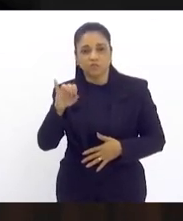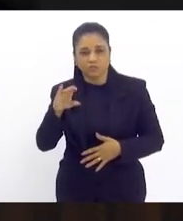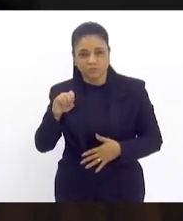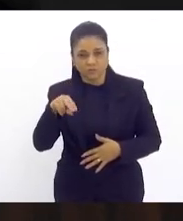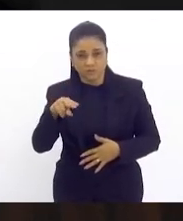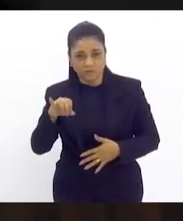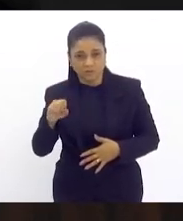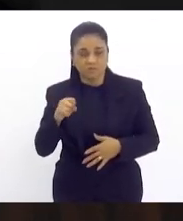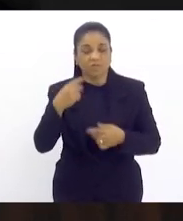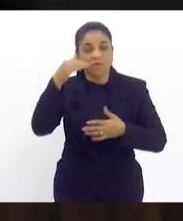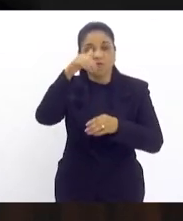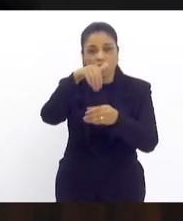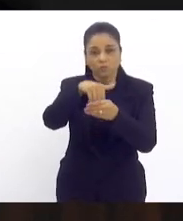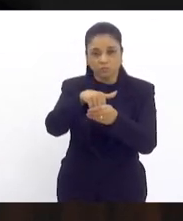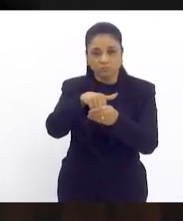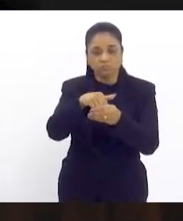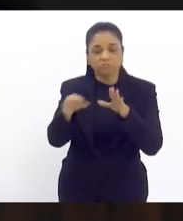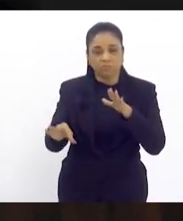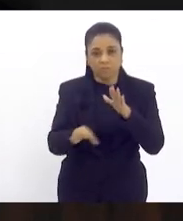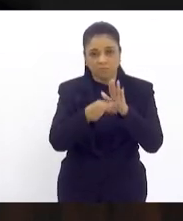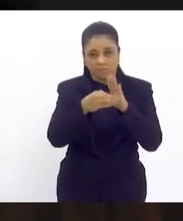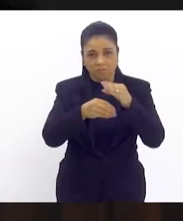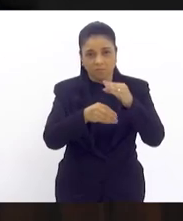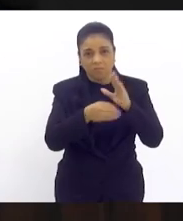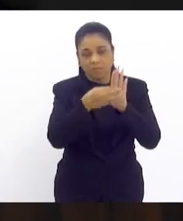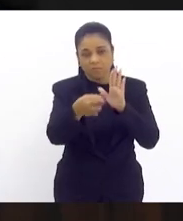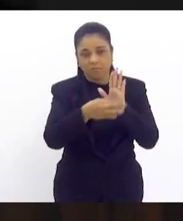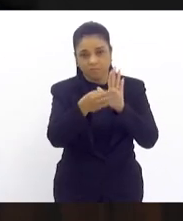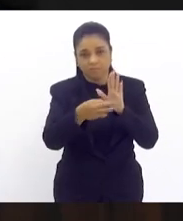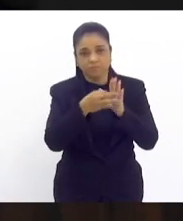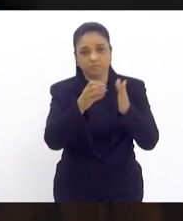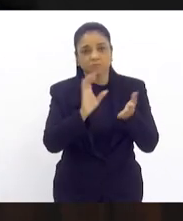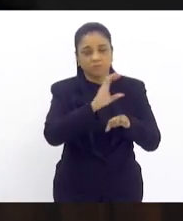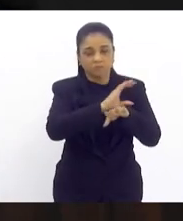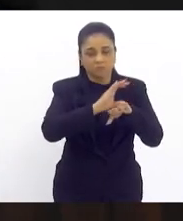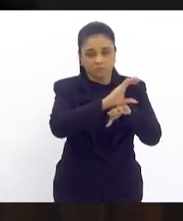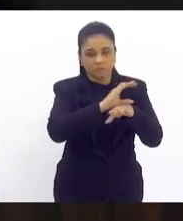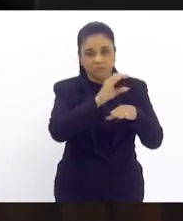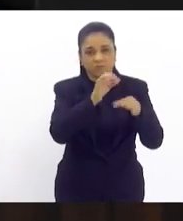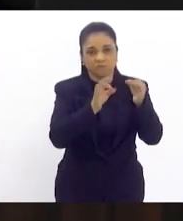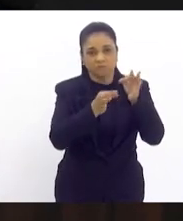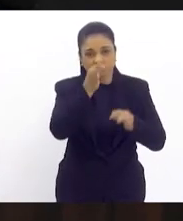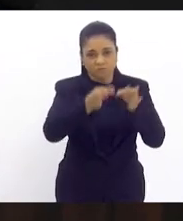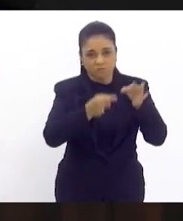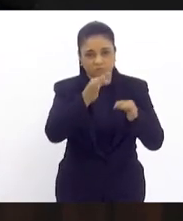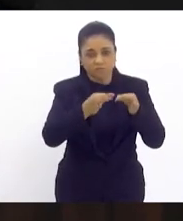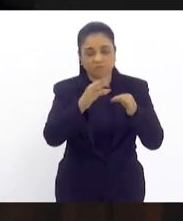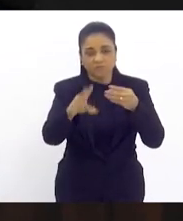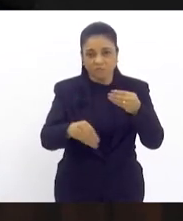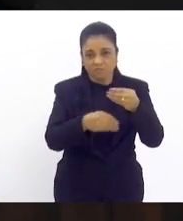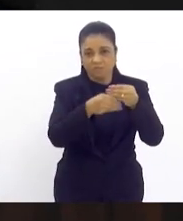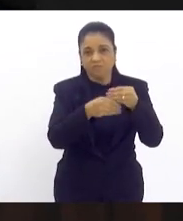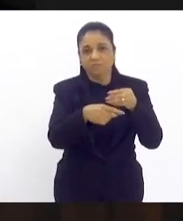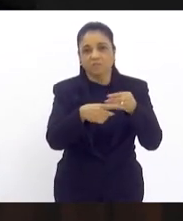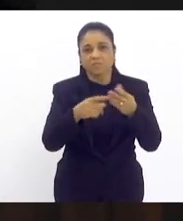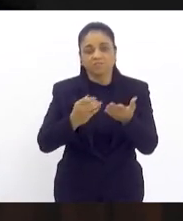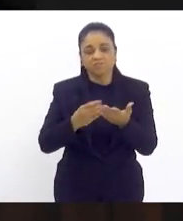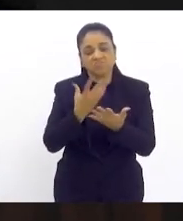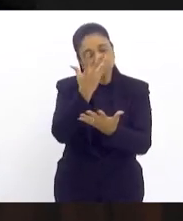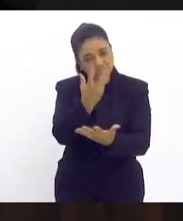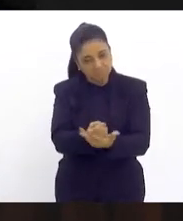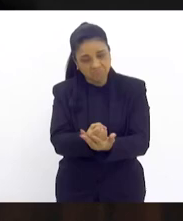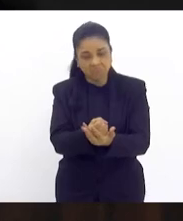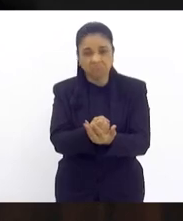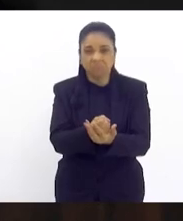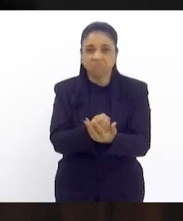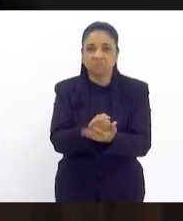votação, parecer da Comissão da Constituição e Justiça, às emendas. Senhores que aprovam e permaneçam como estão,